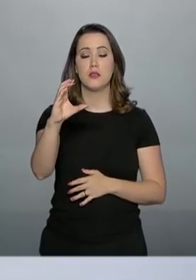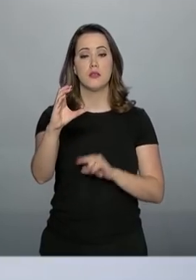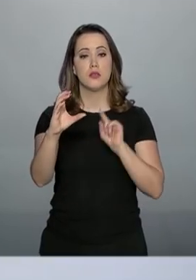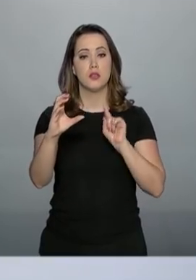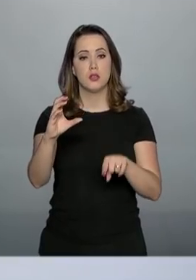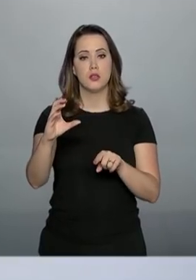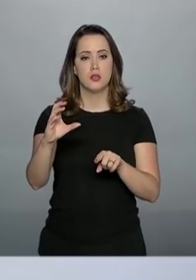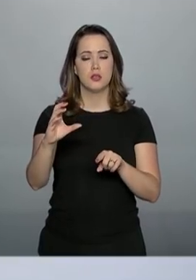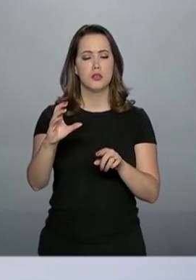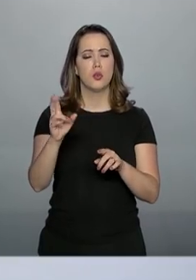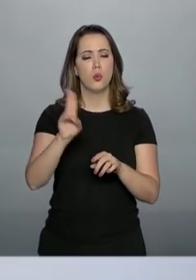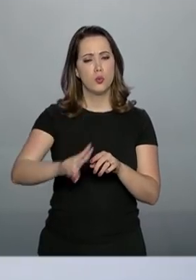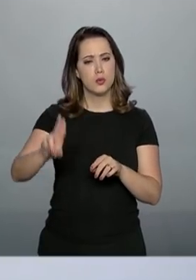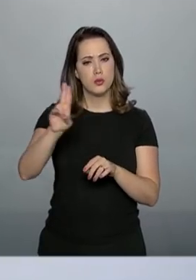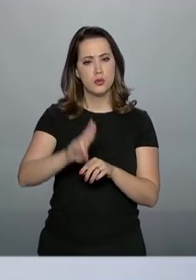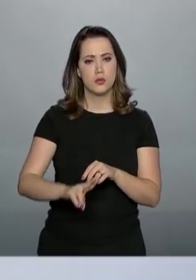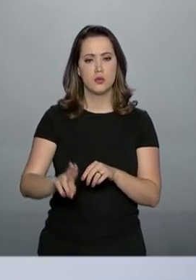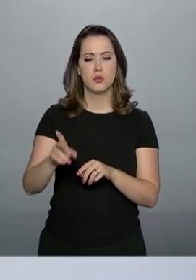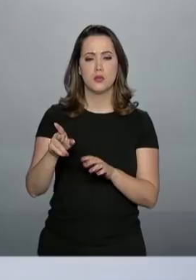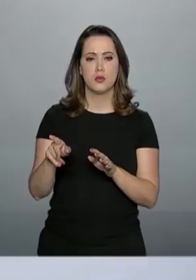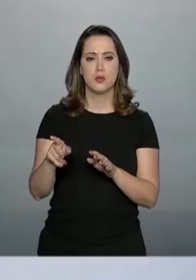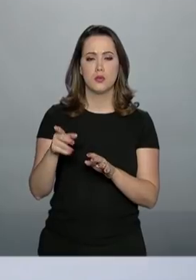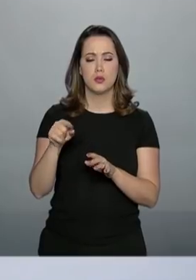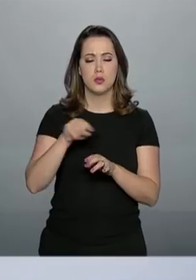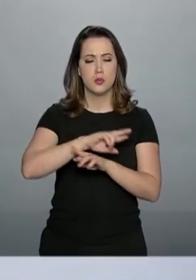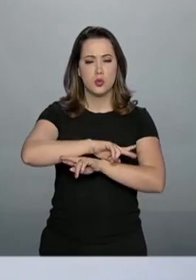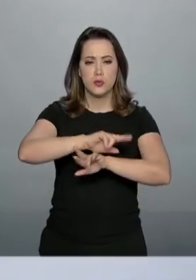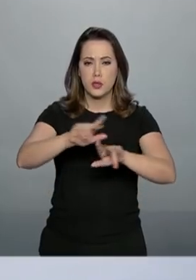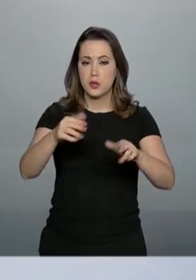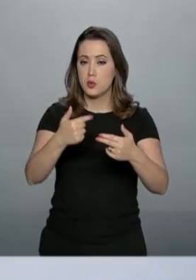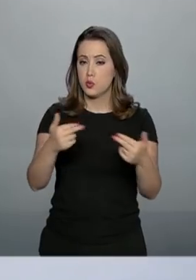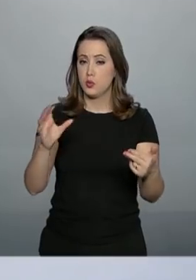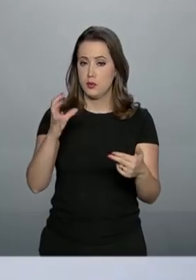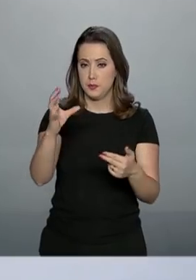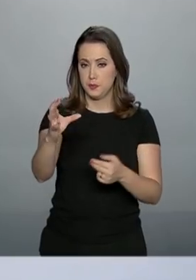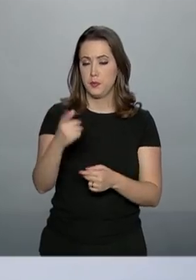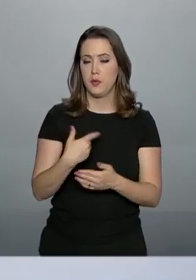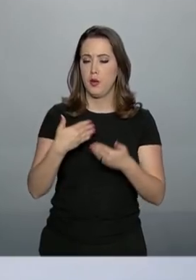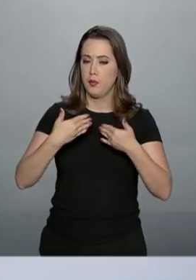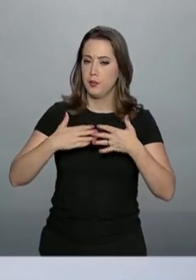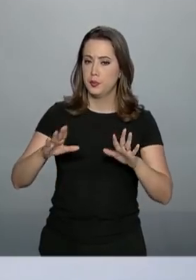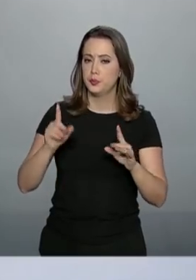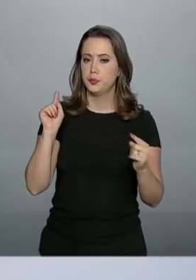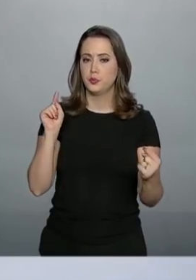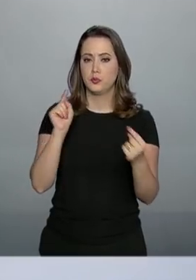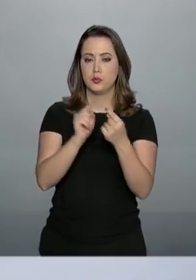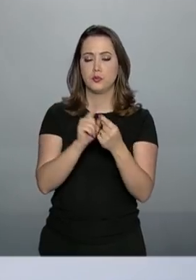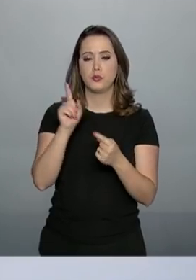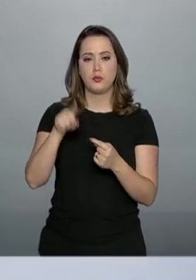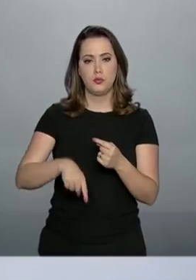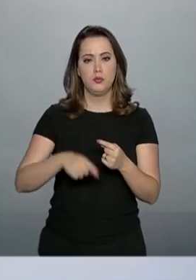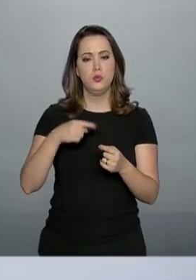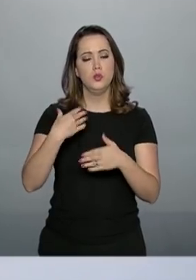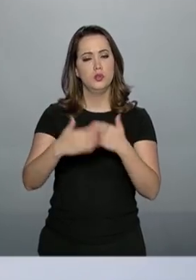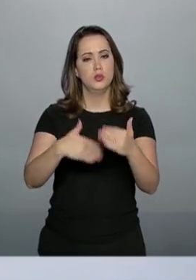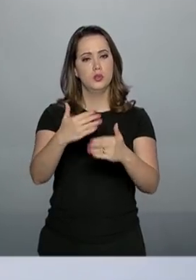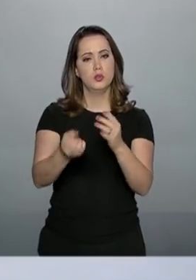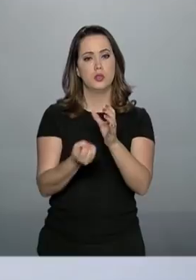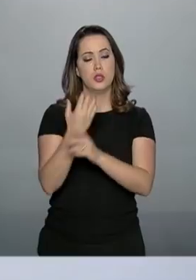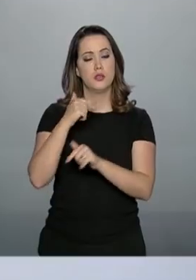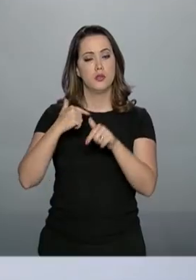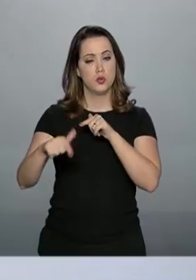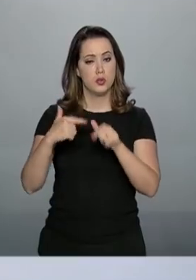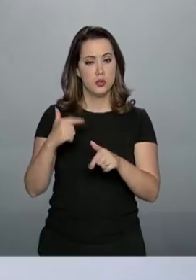com aplicações de caráter dual e abre perspectivas que se multiplicam na geração de